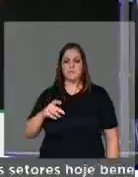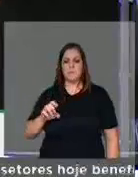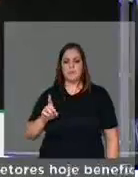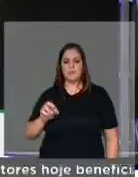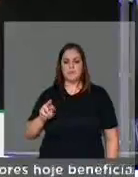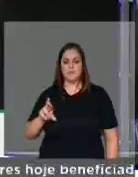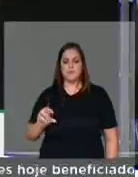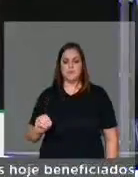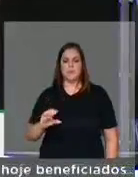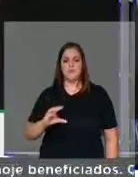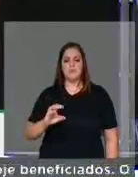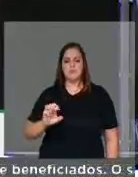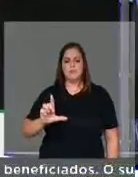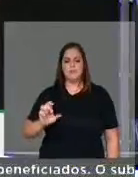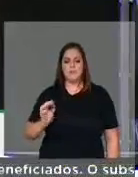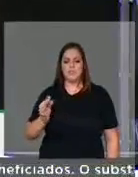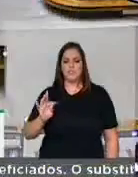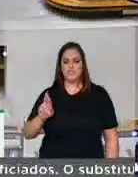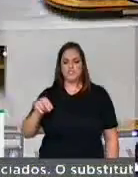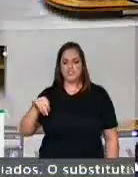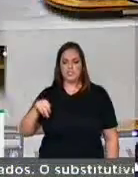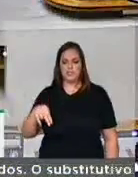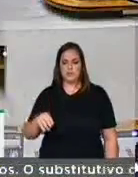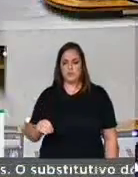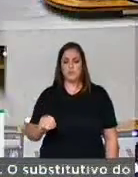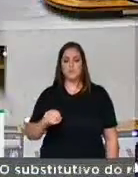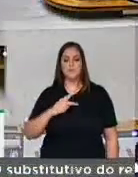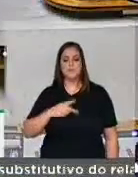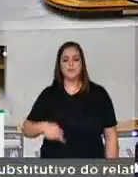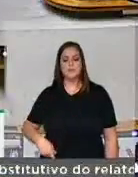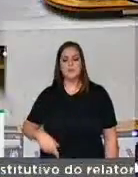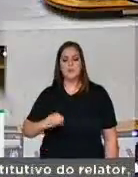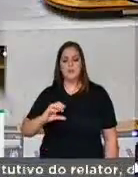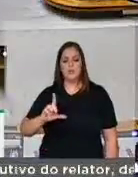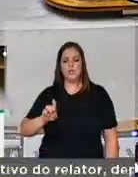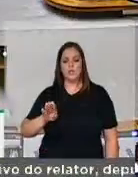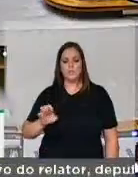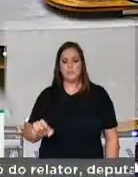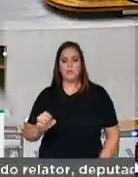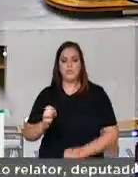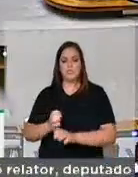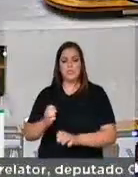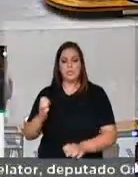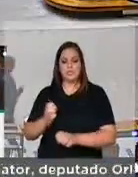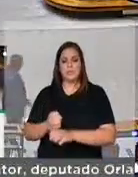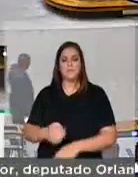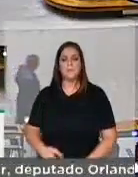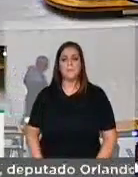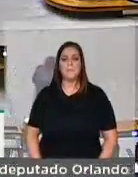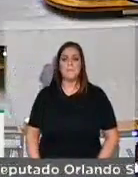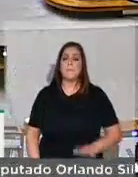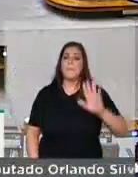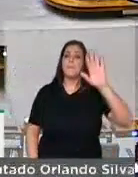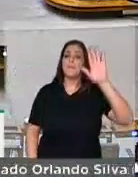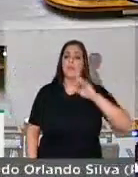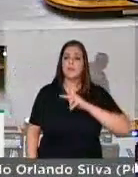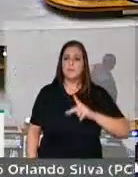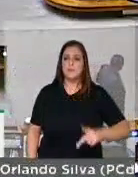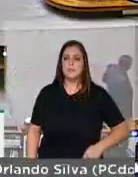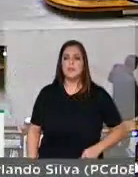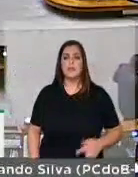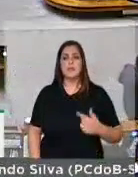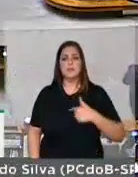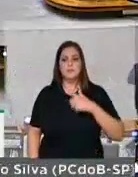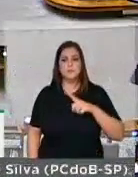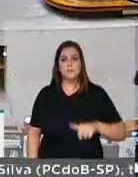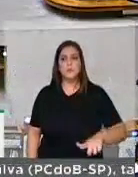Clube de Engenharia. Senhor Presidente, enquanto o próximo orador encaminha-se à tribuna, eu gostaria mais uma